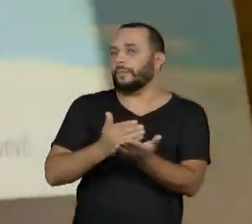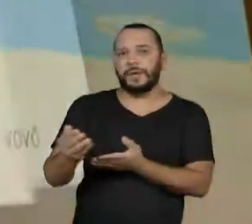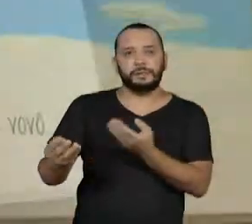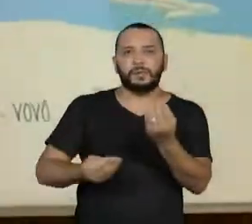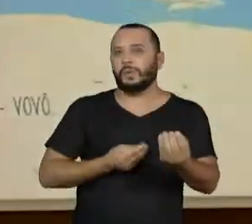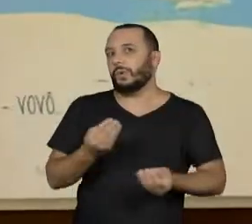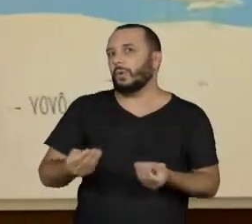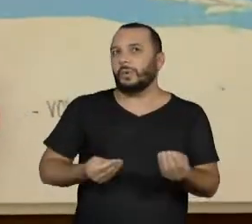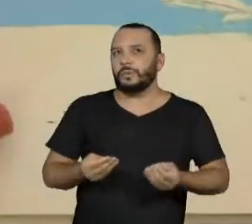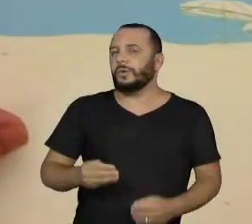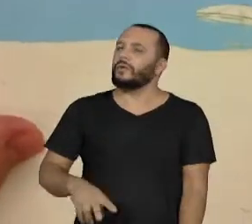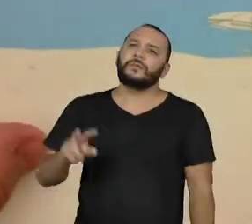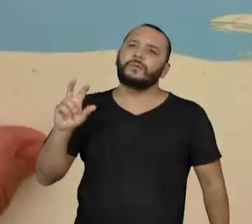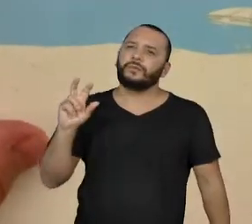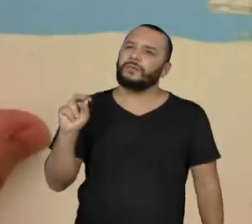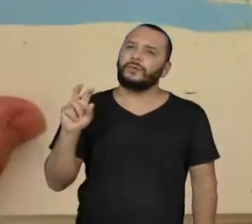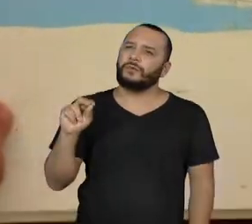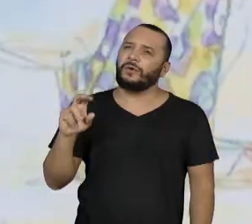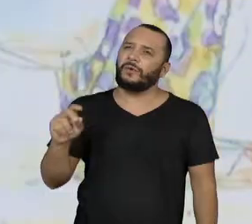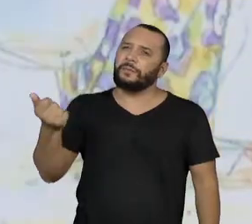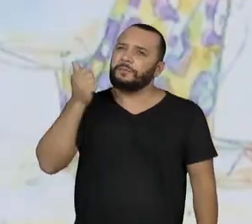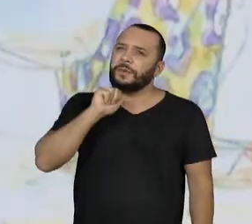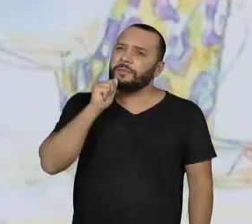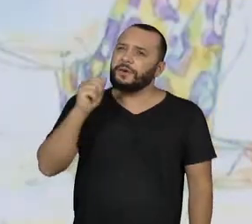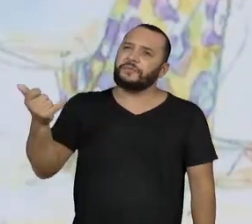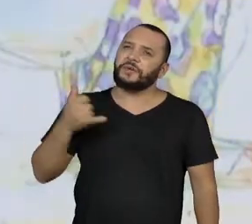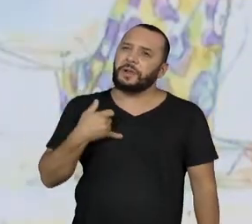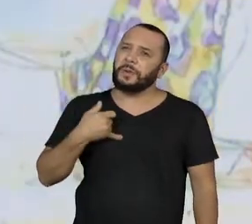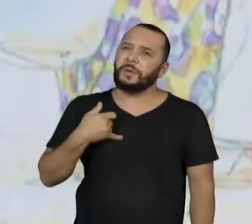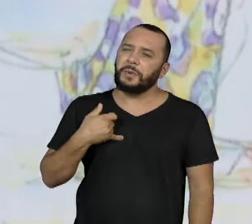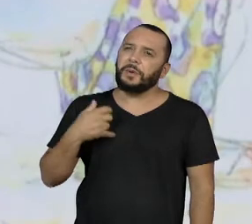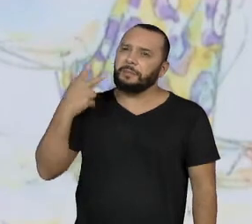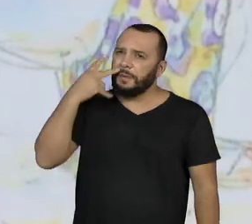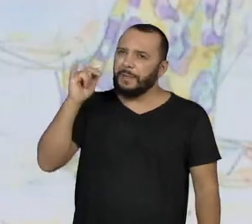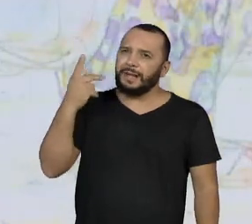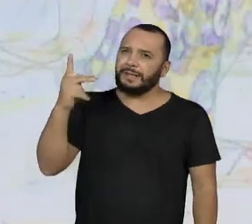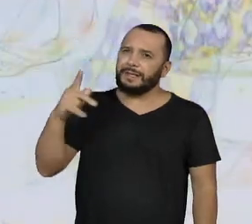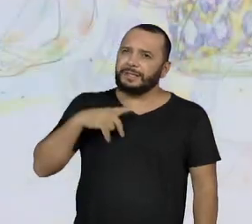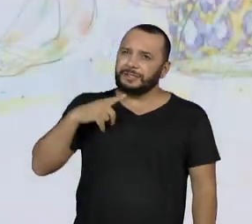Vovô, a mamãe falou que o pai dela sempre